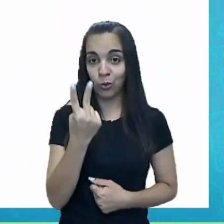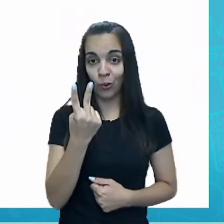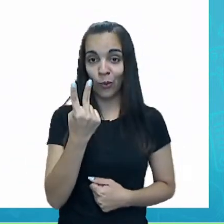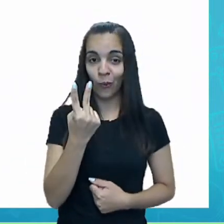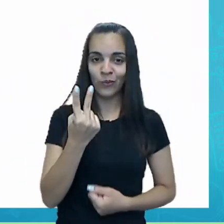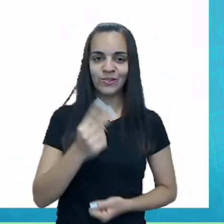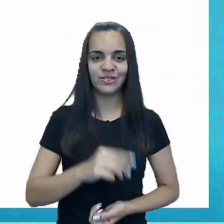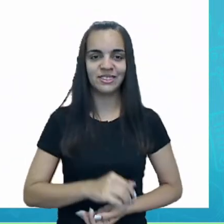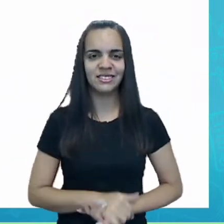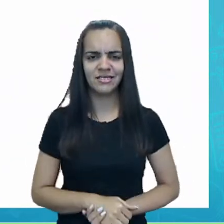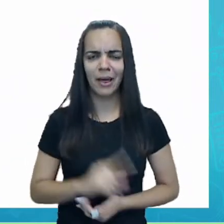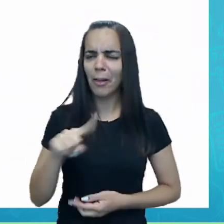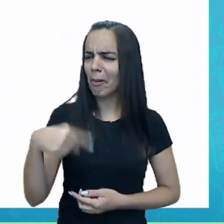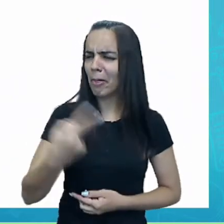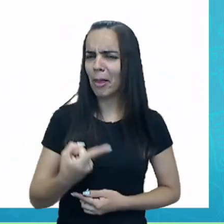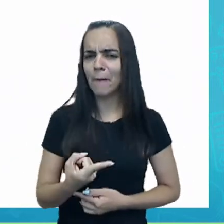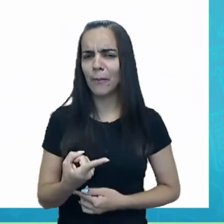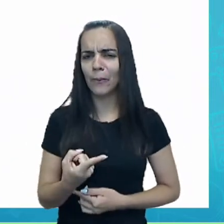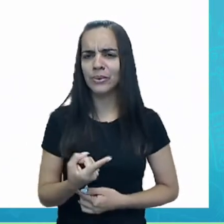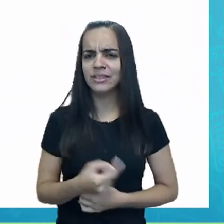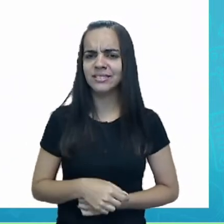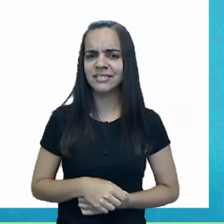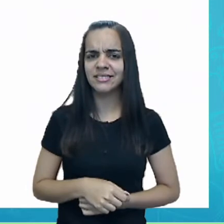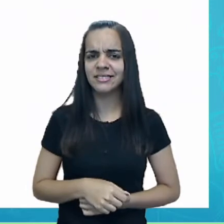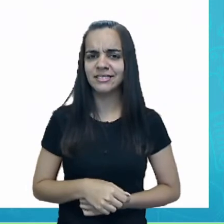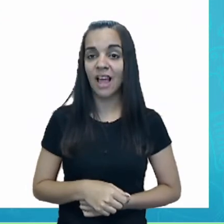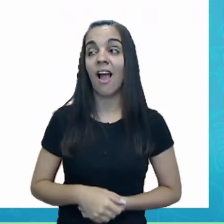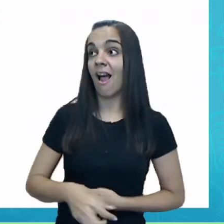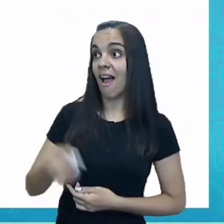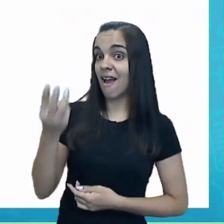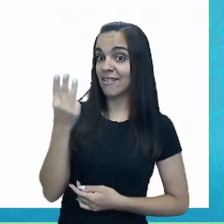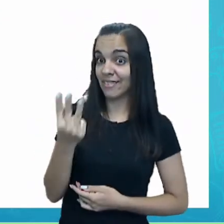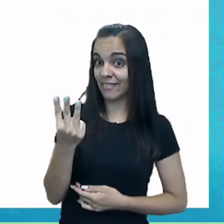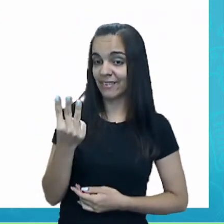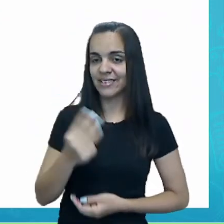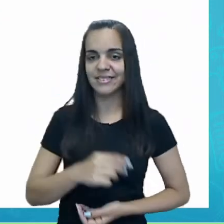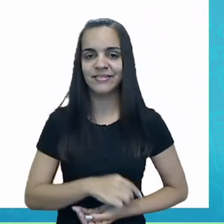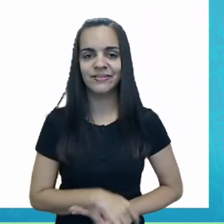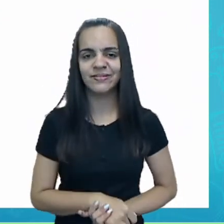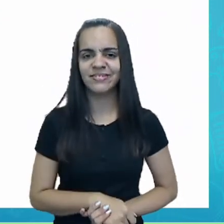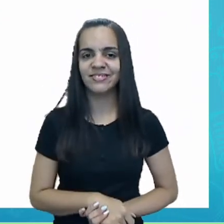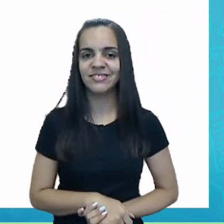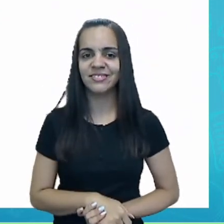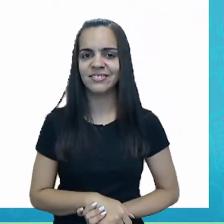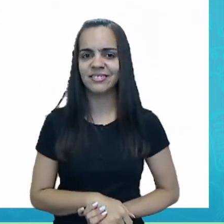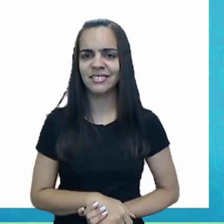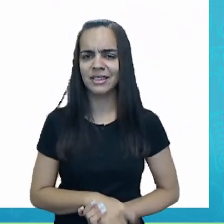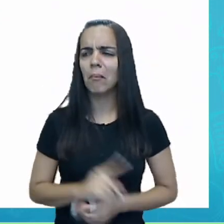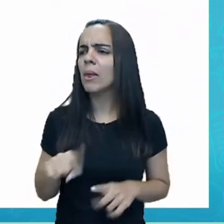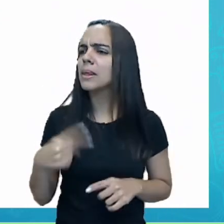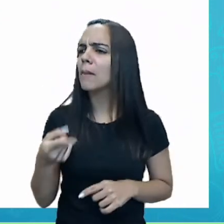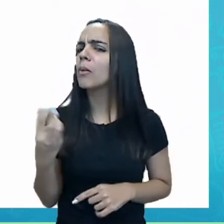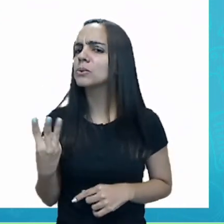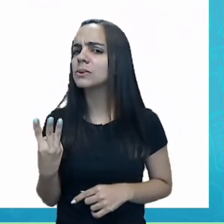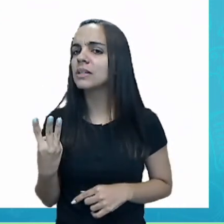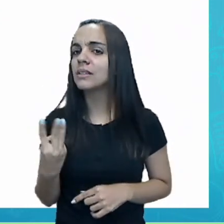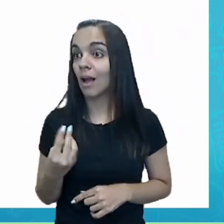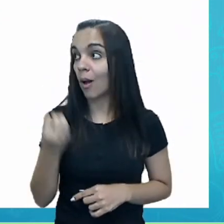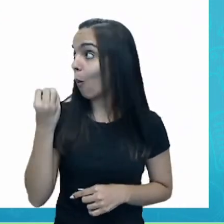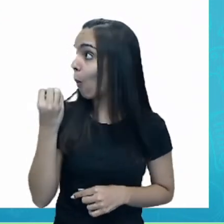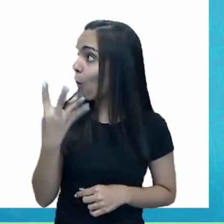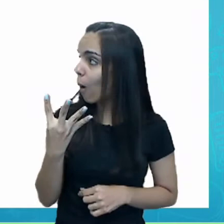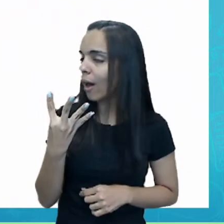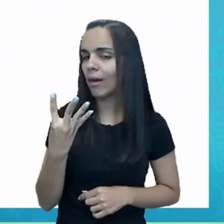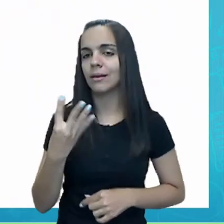Depois dos 2. Você sabe qual que é? Isso mesmo, o 3. E depois do 3? O